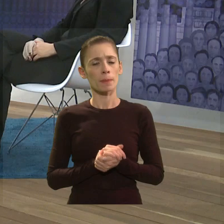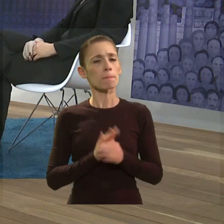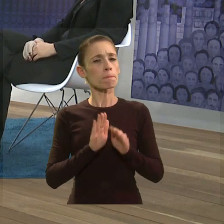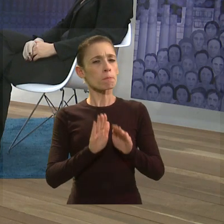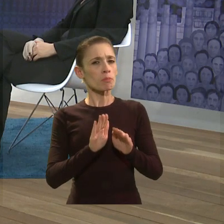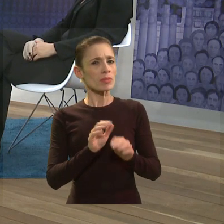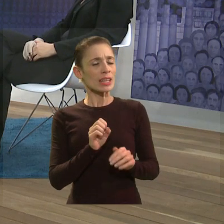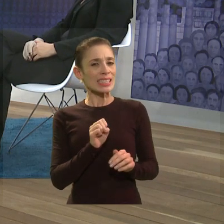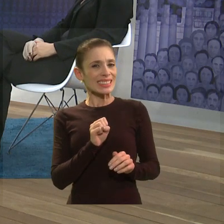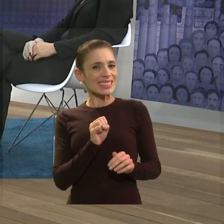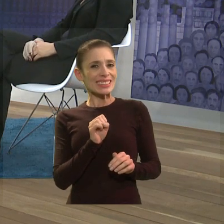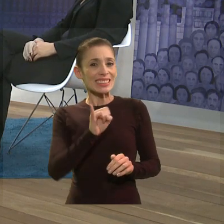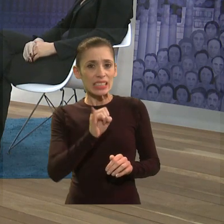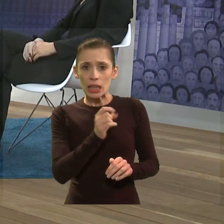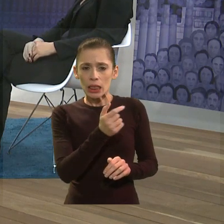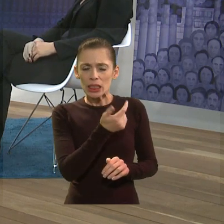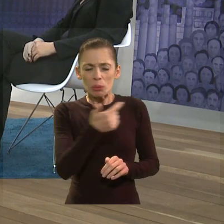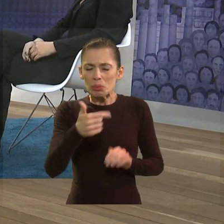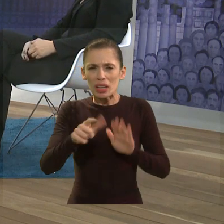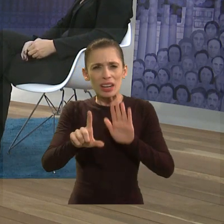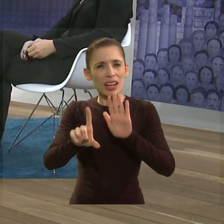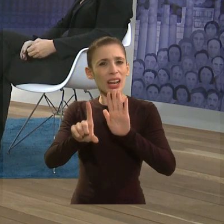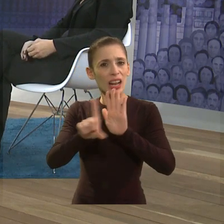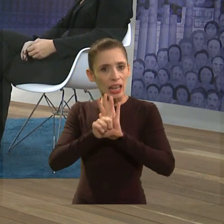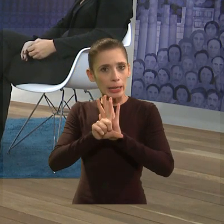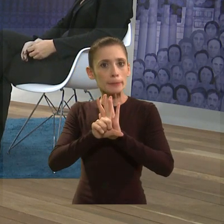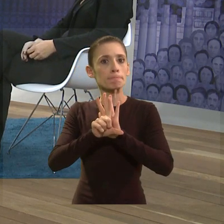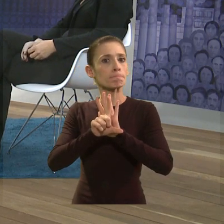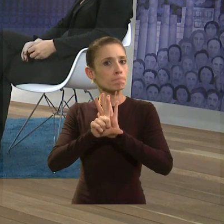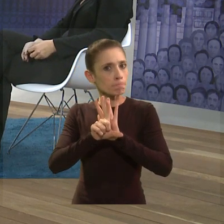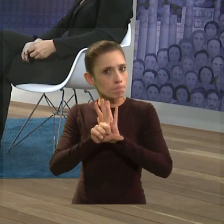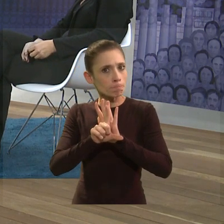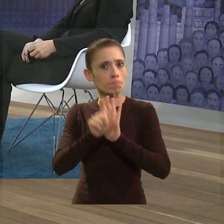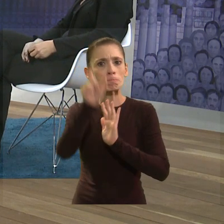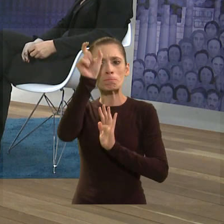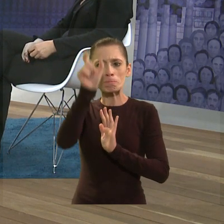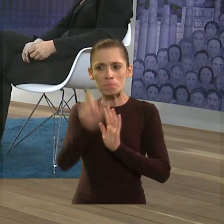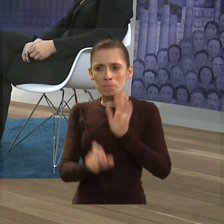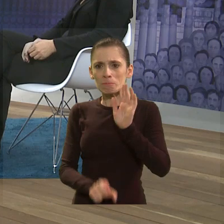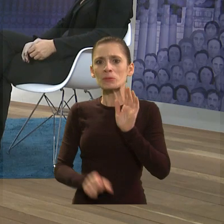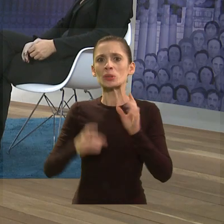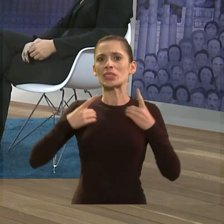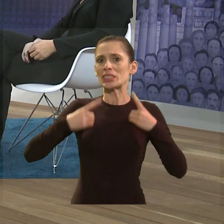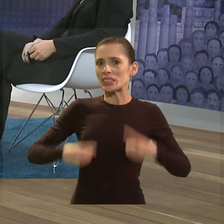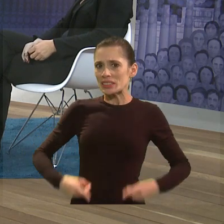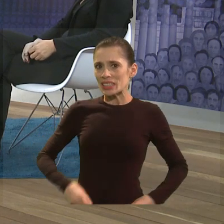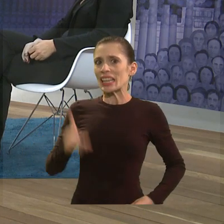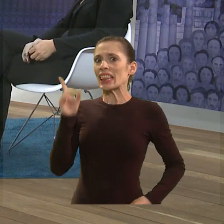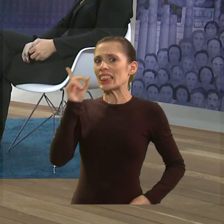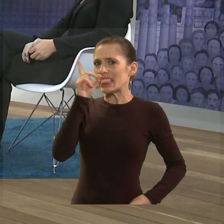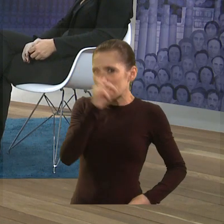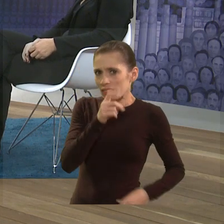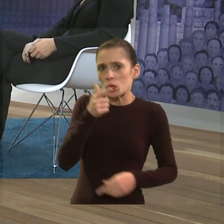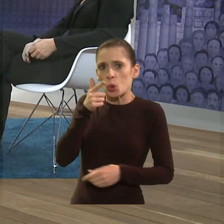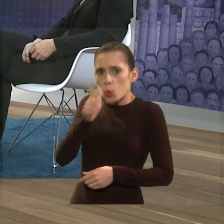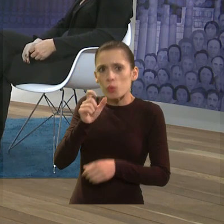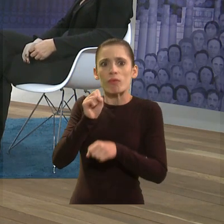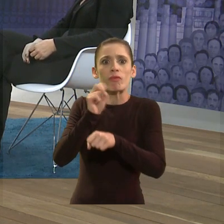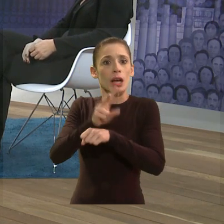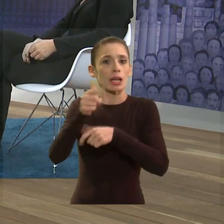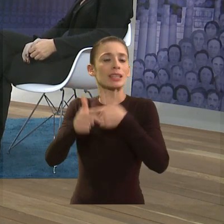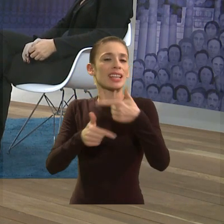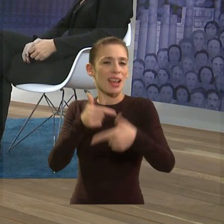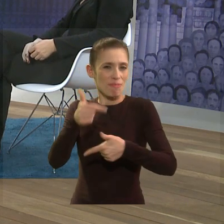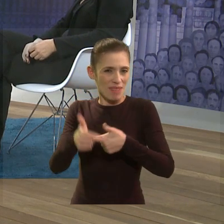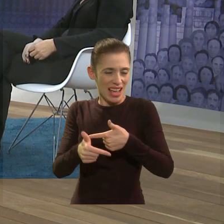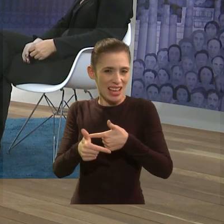Assim, se não houvesse a lei, dificilmente essas pessoas teriam possibilidade de trabalho, né, professora, se a gente for